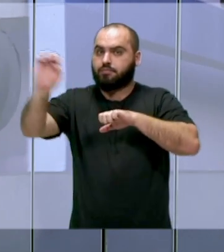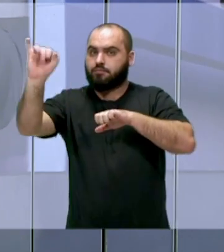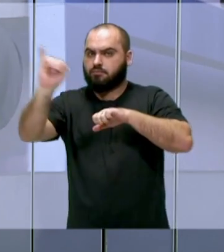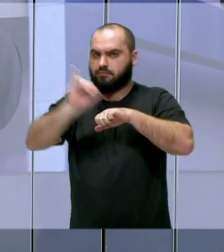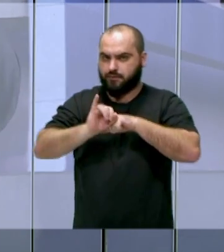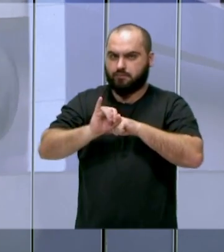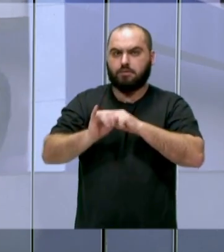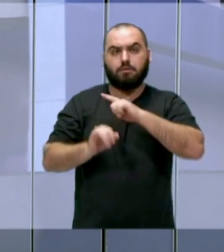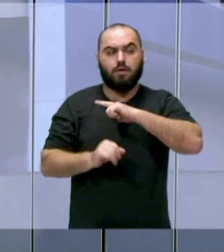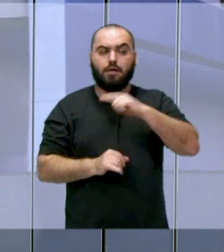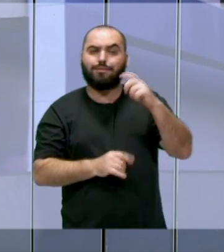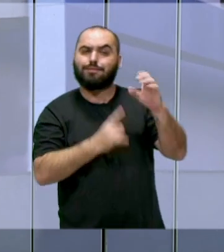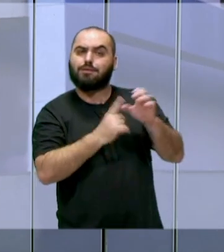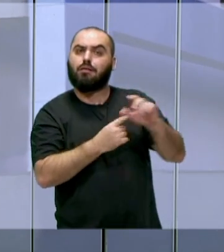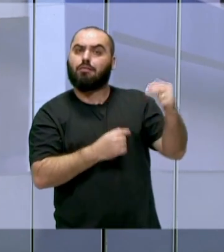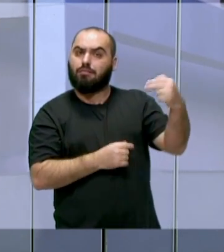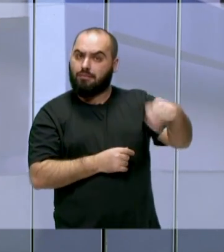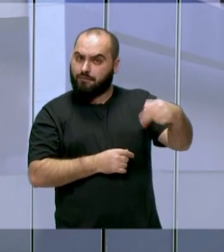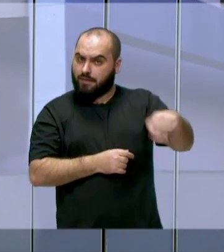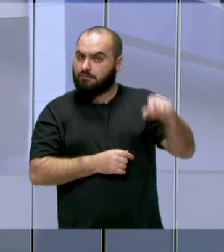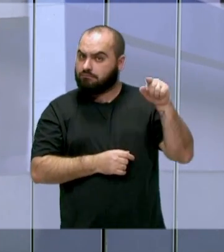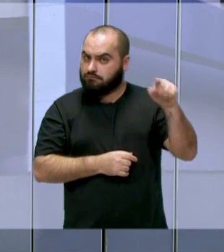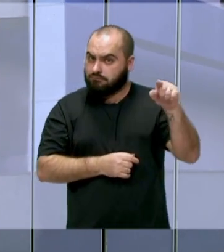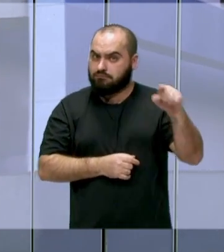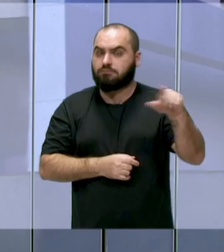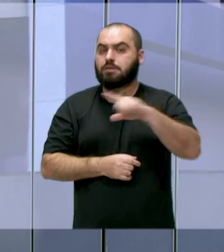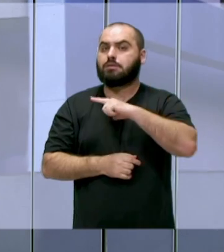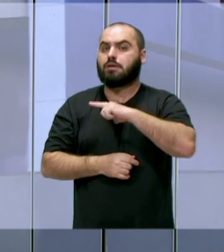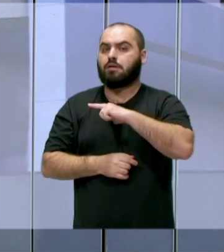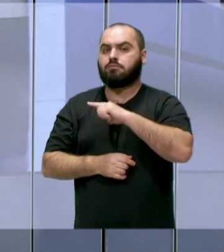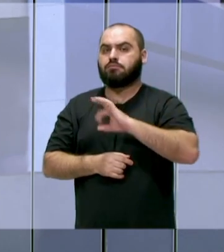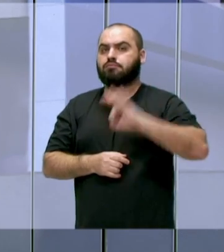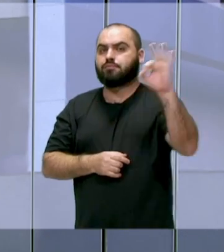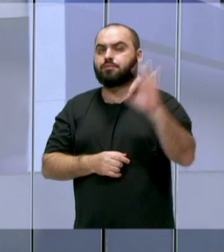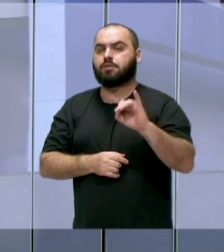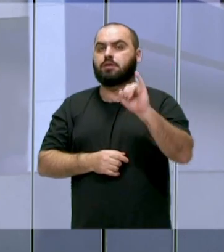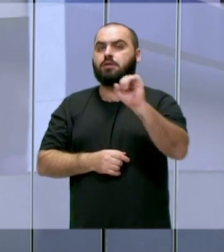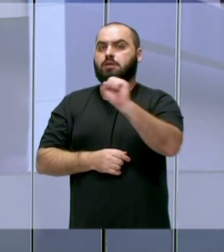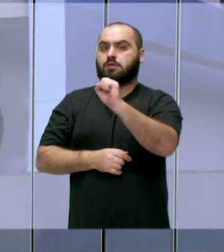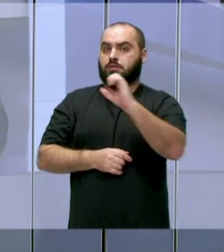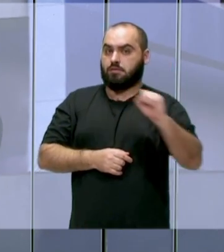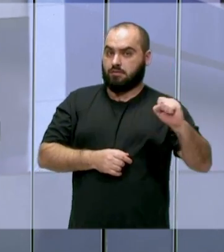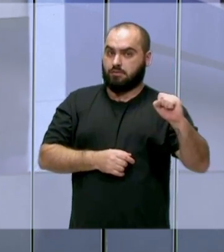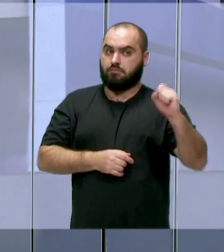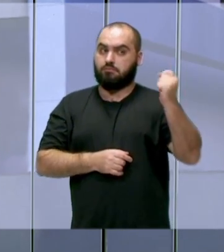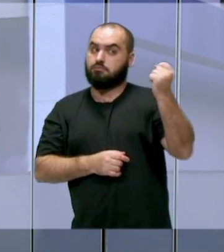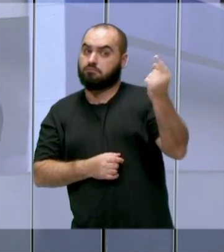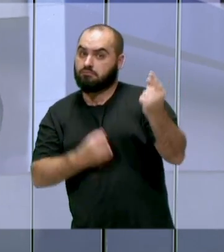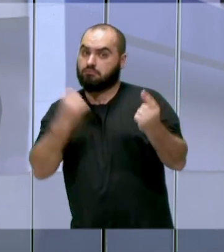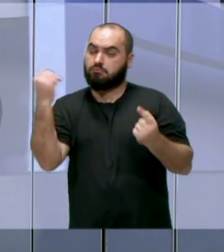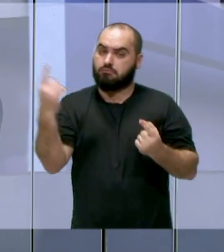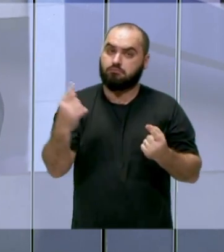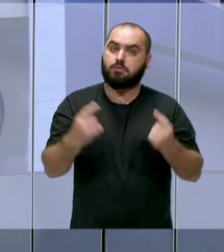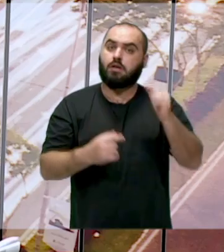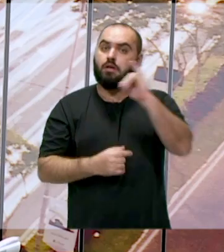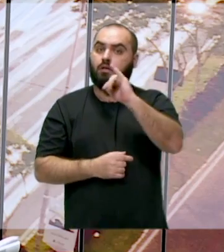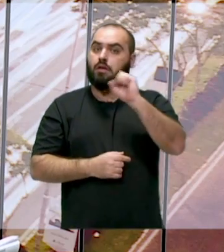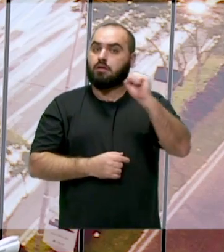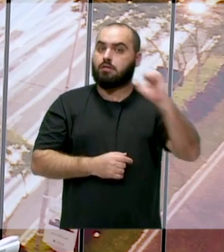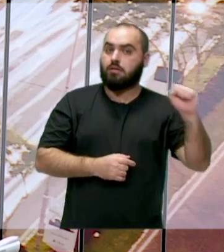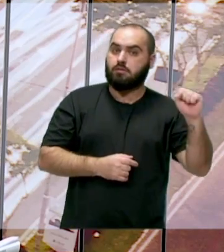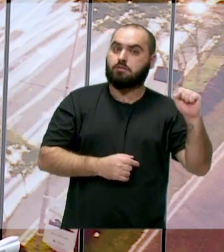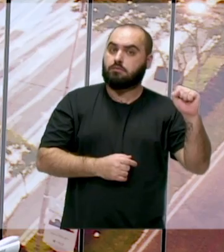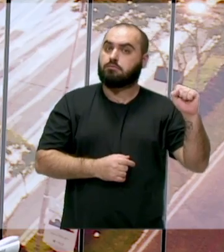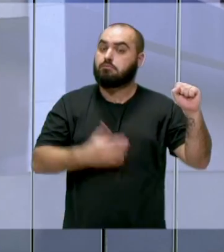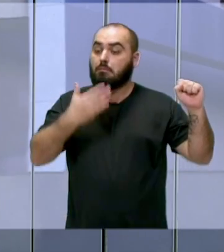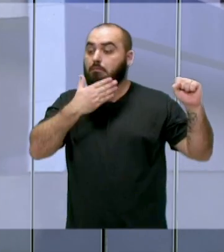temos uma vizinha, a Cidade de Navegantes, que tem hoje uma alíquota de ISS, em alguns segmentos, né, mais atrativa que Itajaí.